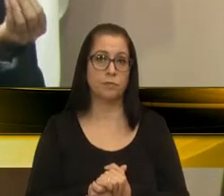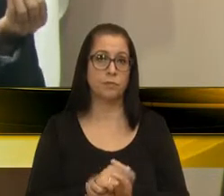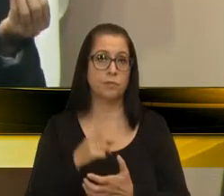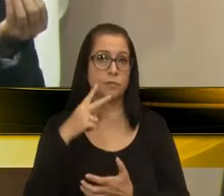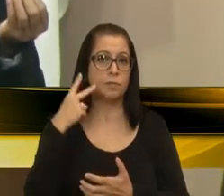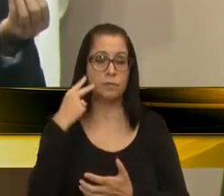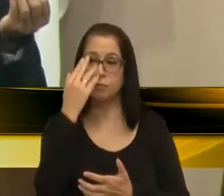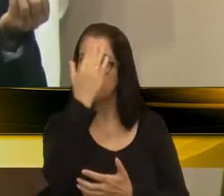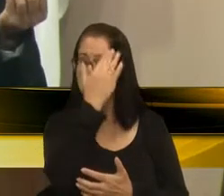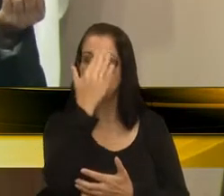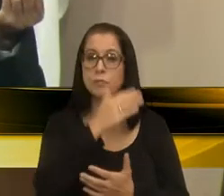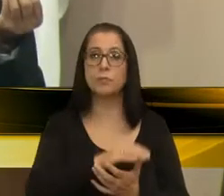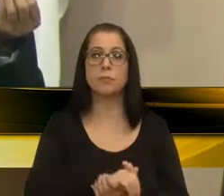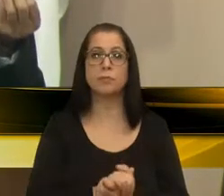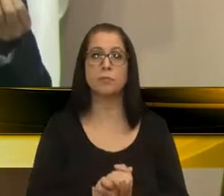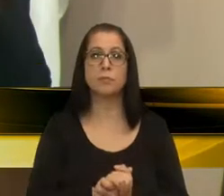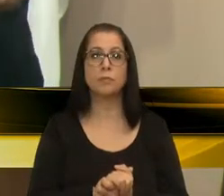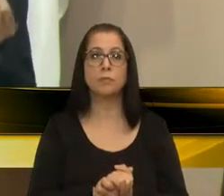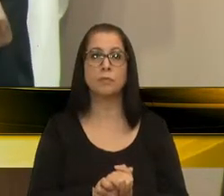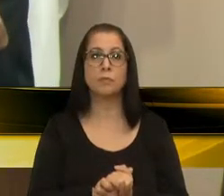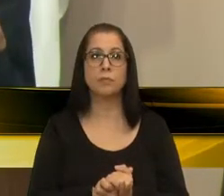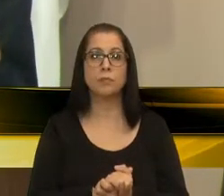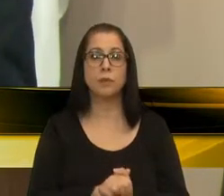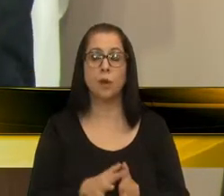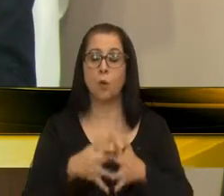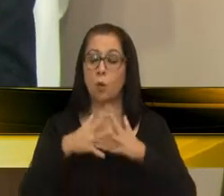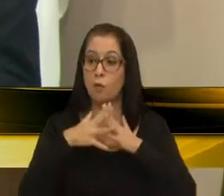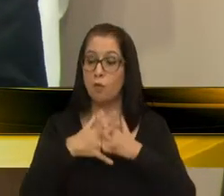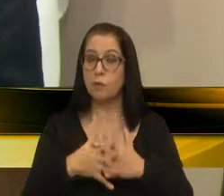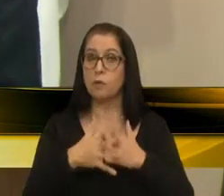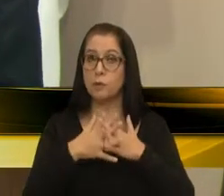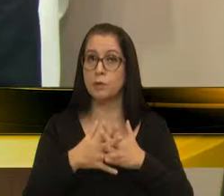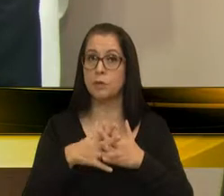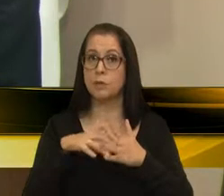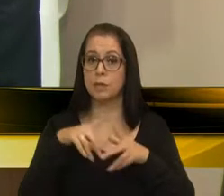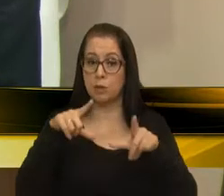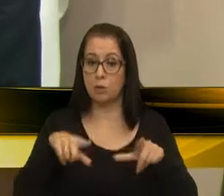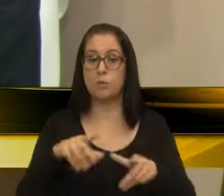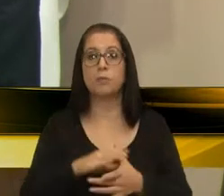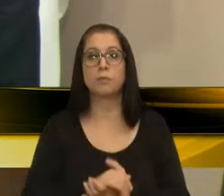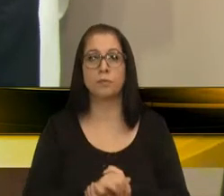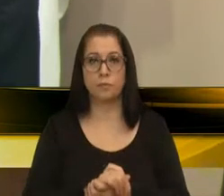Adió, o caos que é naquele local.